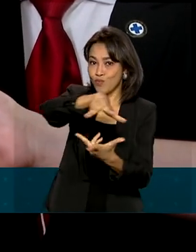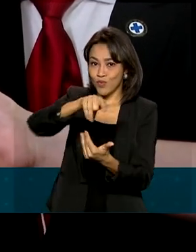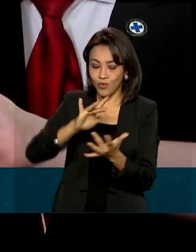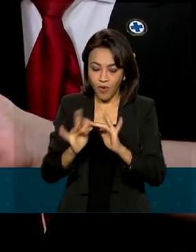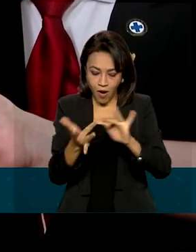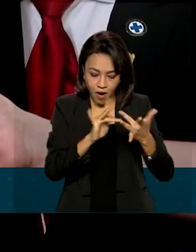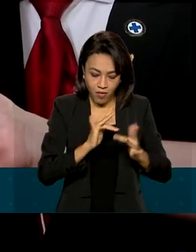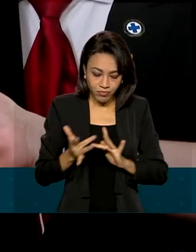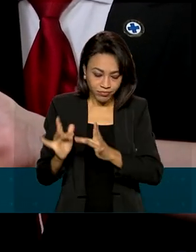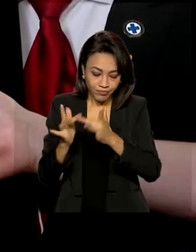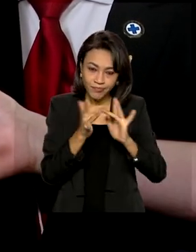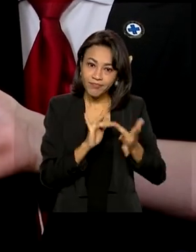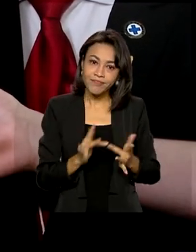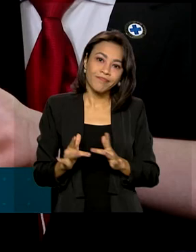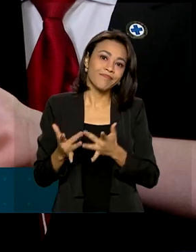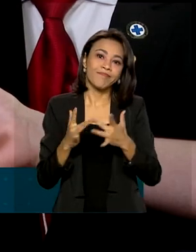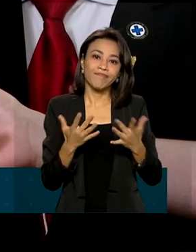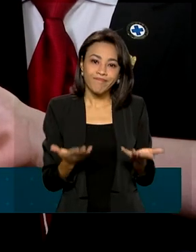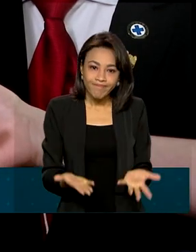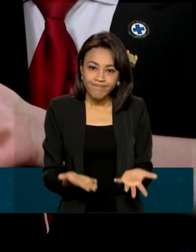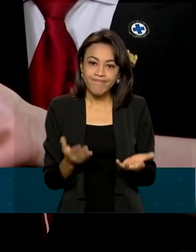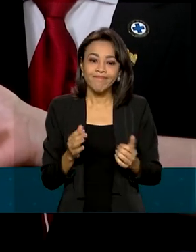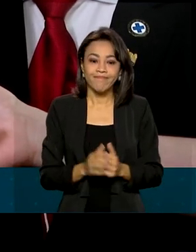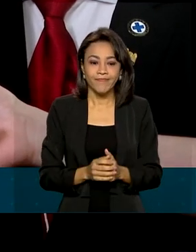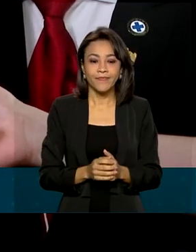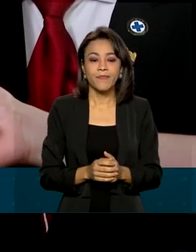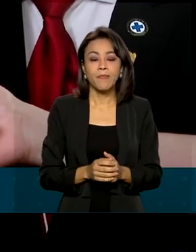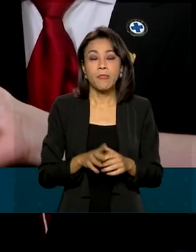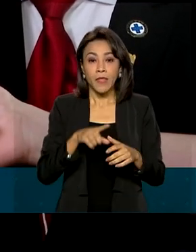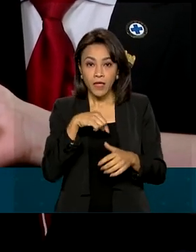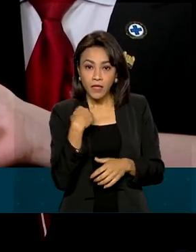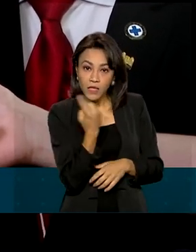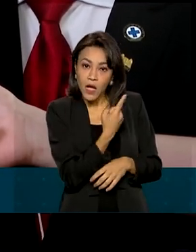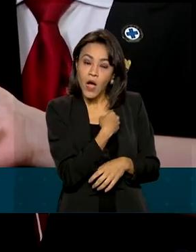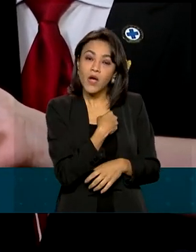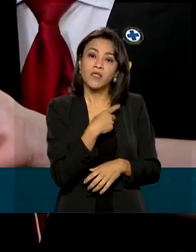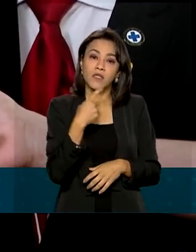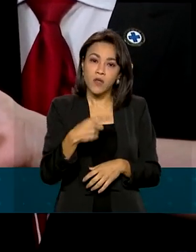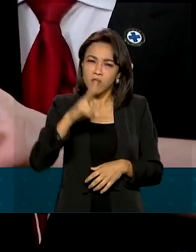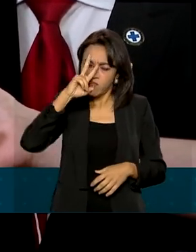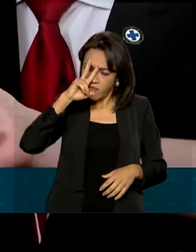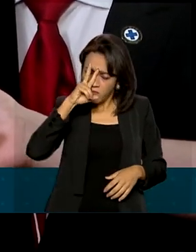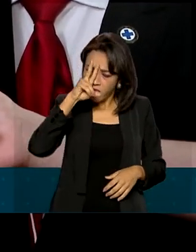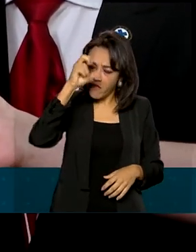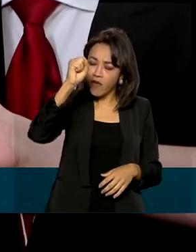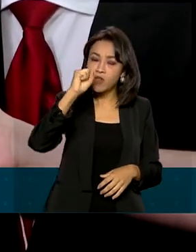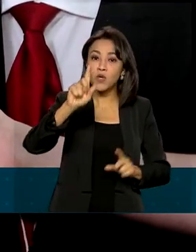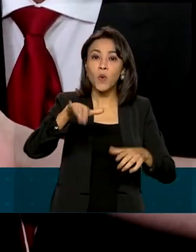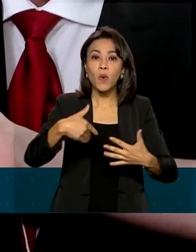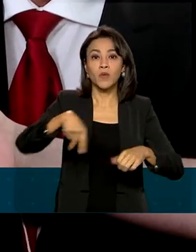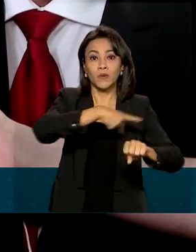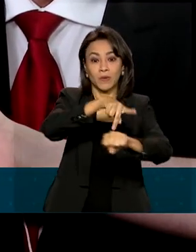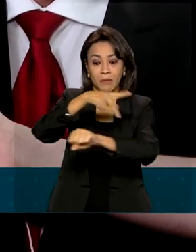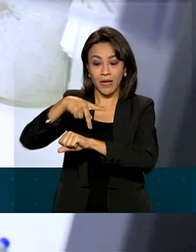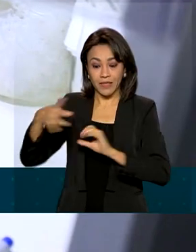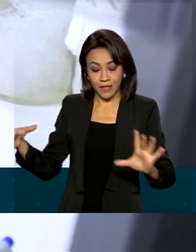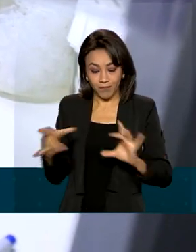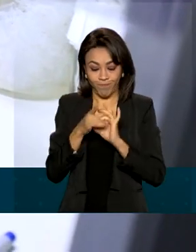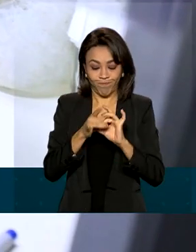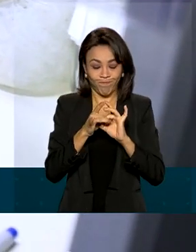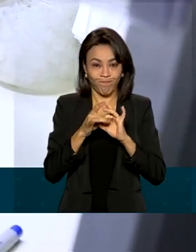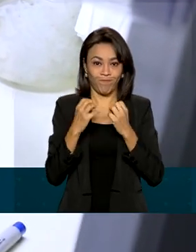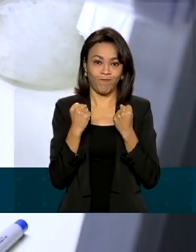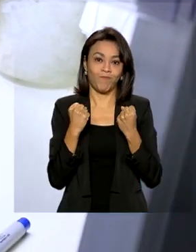com a mobilização da população. E nós somos mais fortes quando nossos países são mais fortes. A